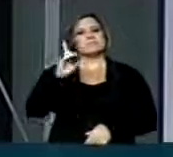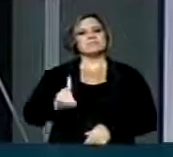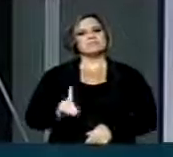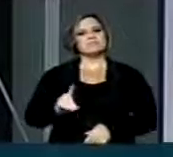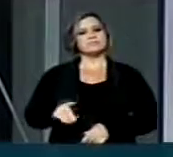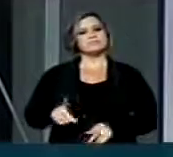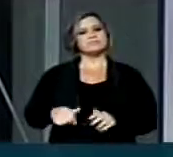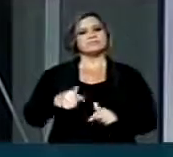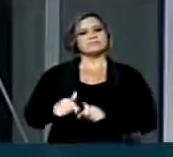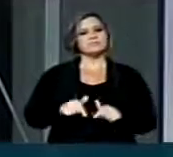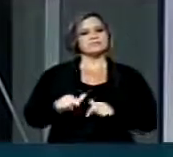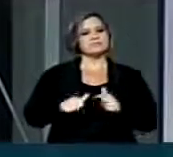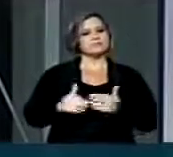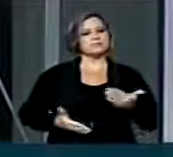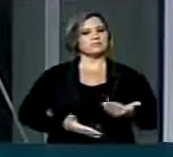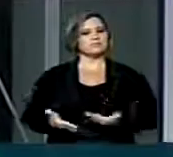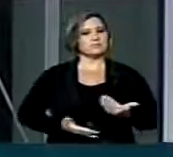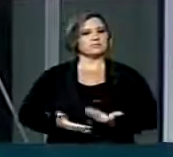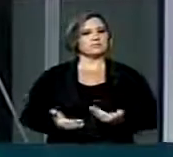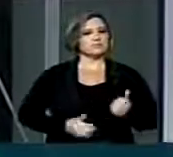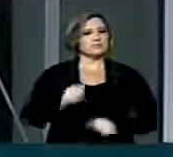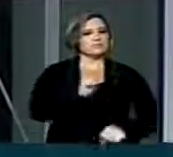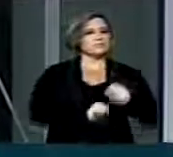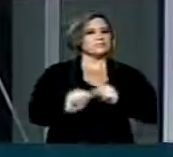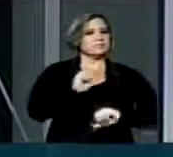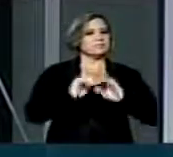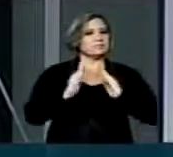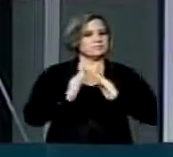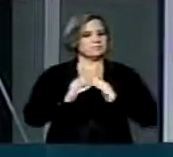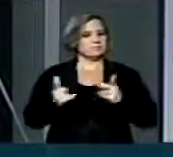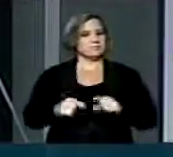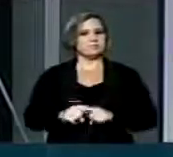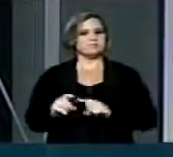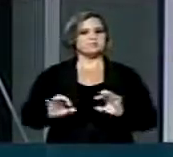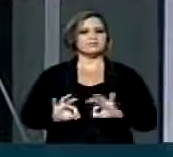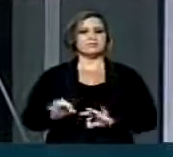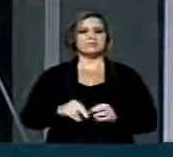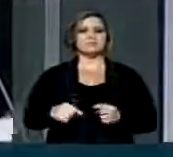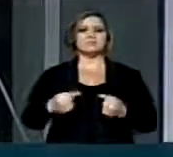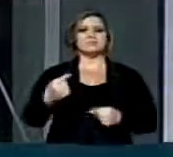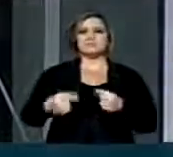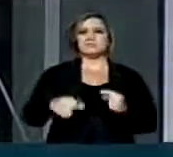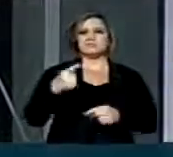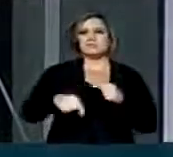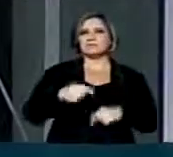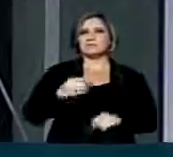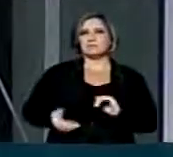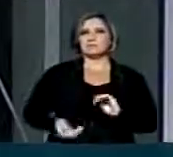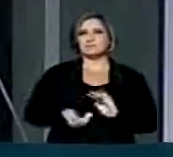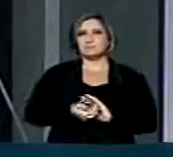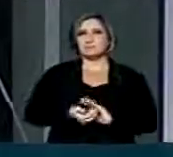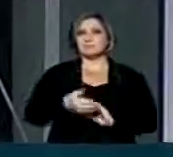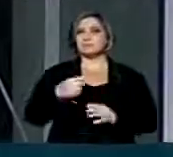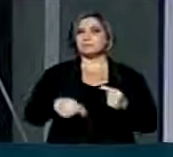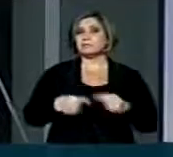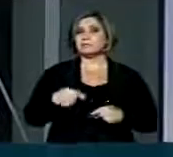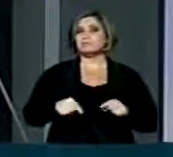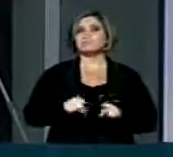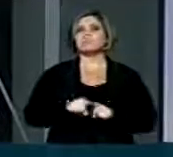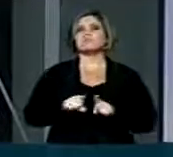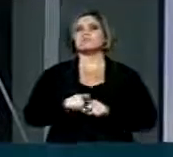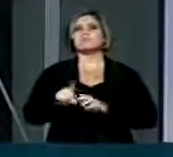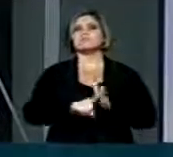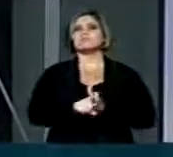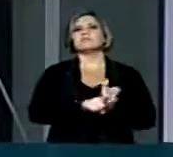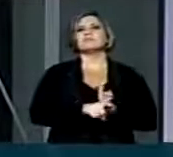trabalhadoras domésticas. No momento em que a Câmara dos Deputados está discutindo a regulamentação do trabalho doméstico, a